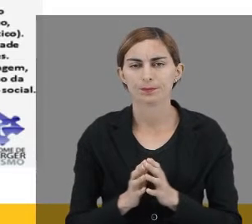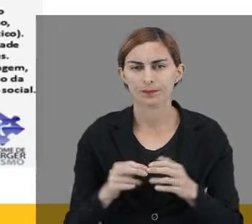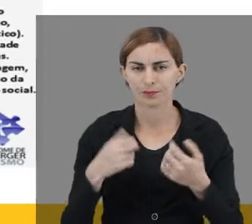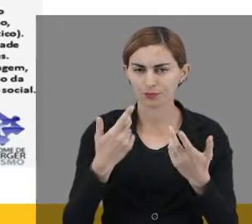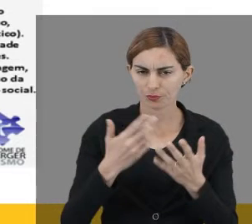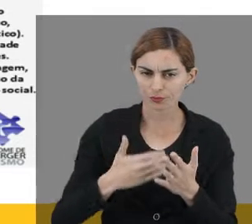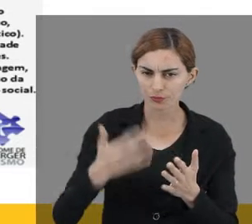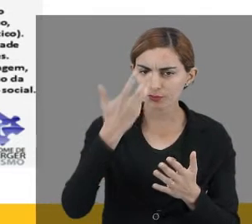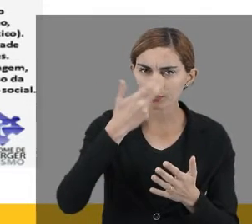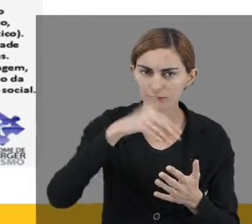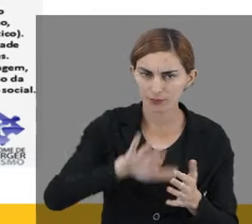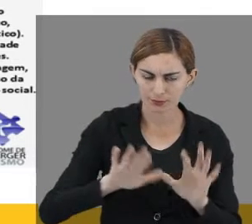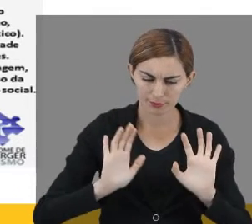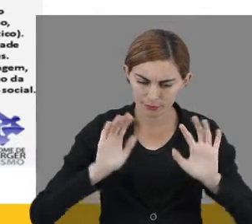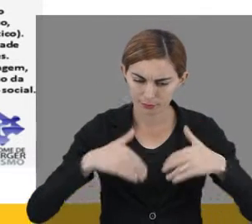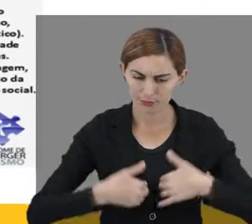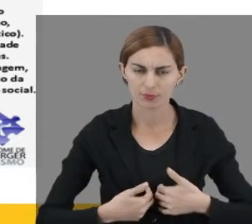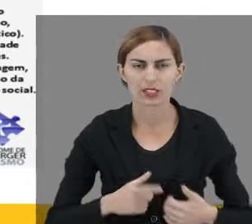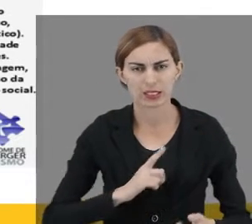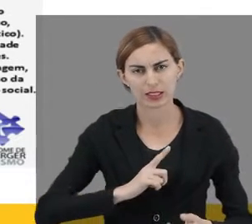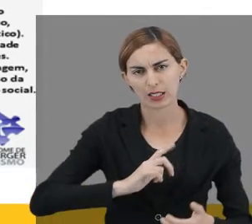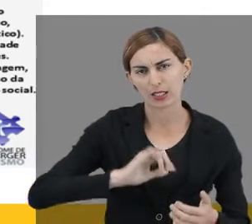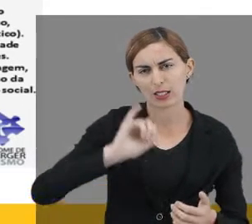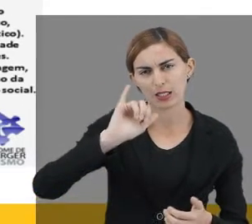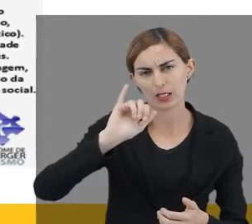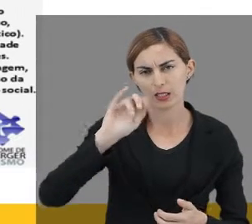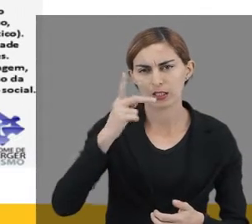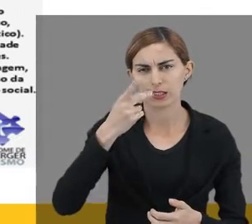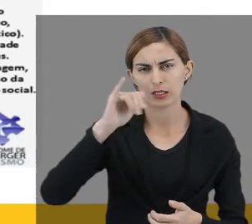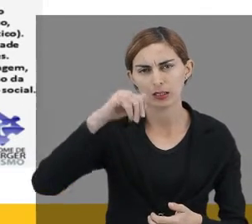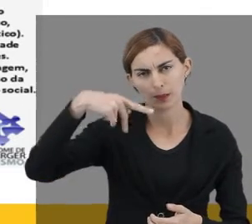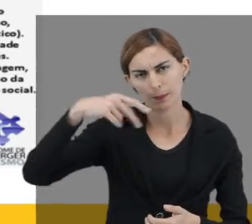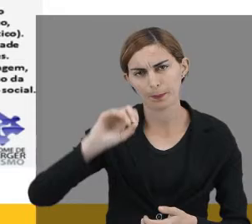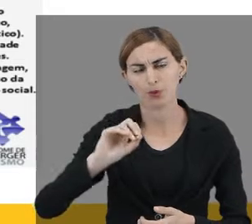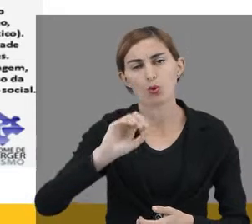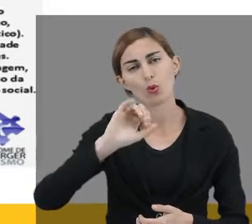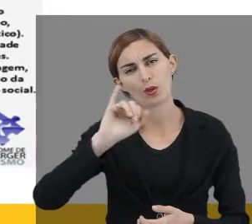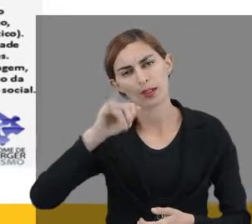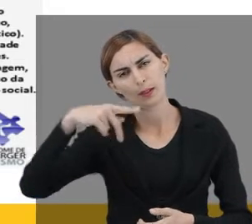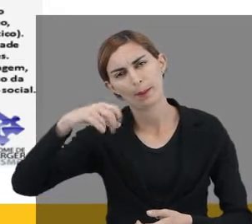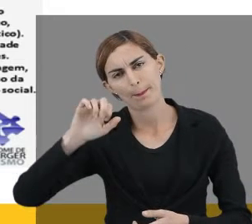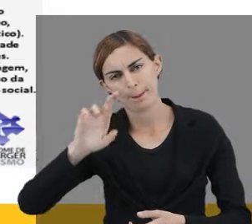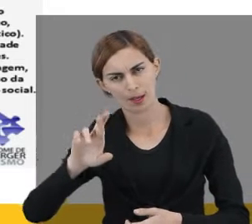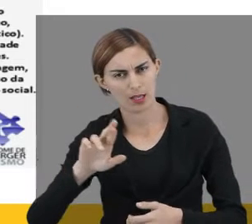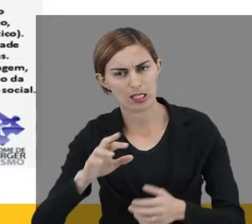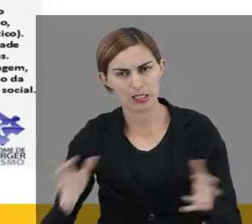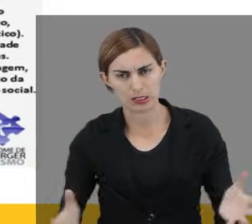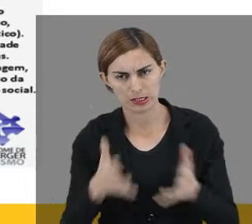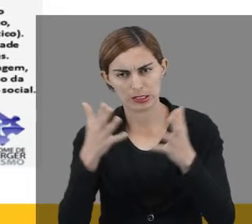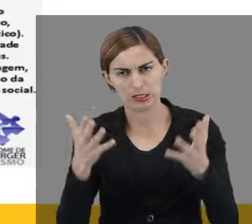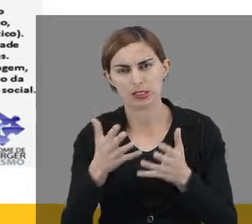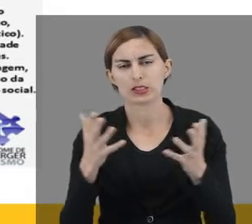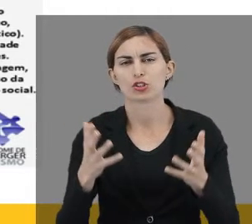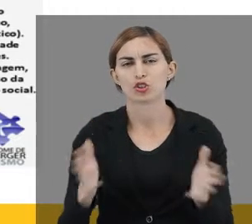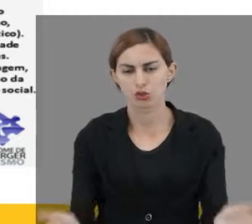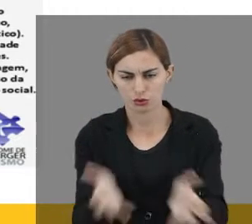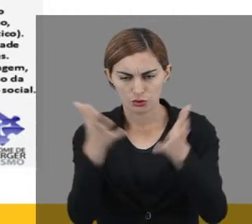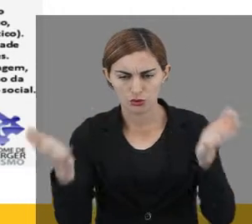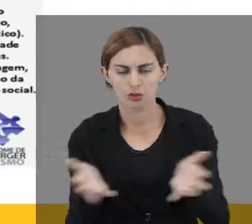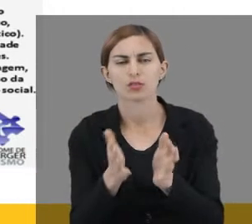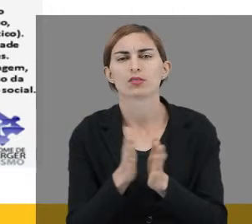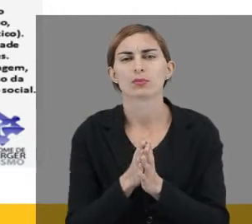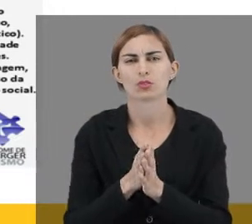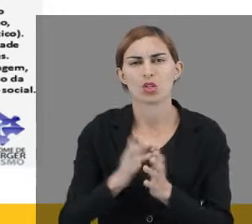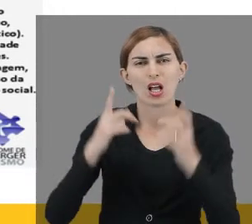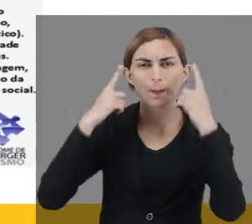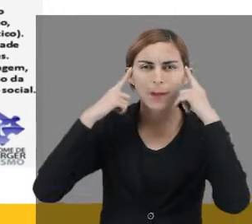sensorial. Uma criança com autismo, ela pode ter hipo ou hipersensibilidade a alguns estímulos. Por isso que elas são tão